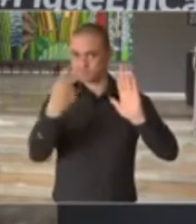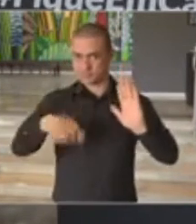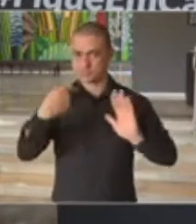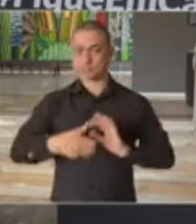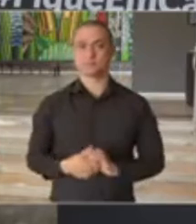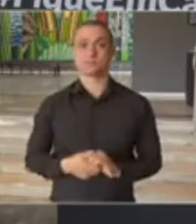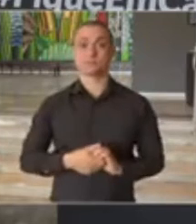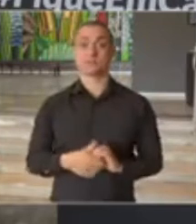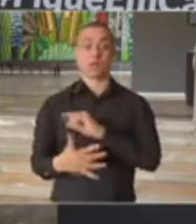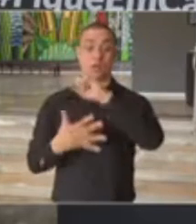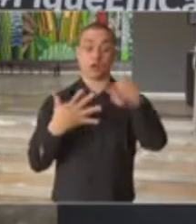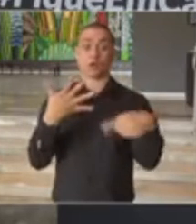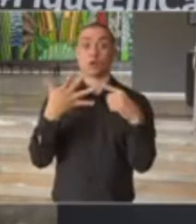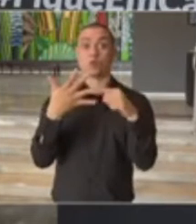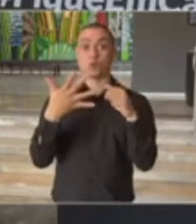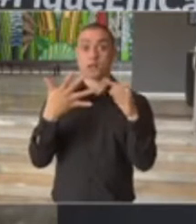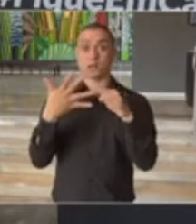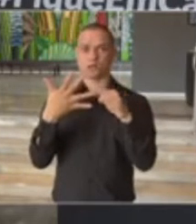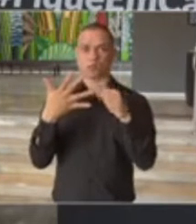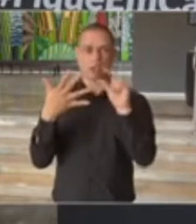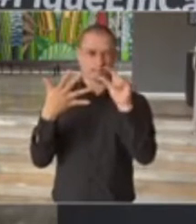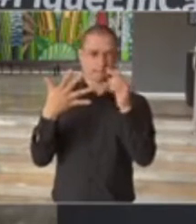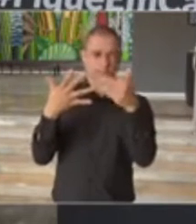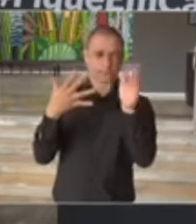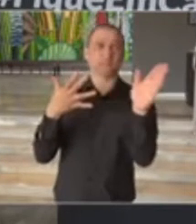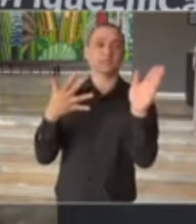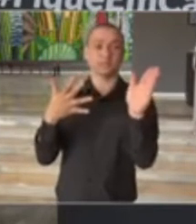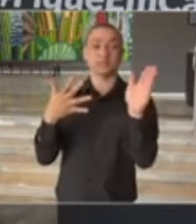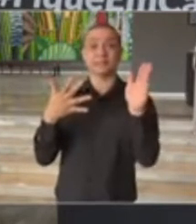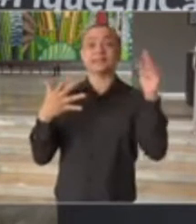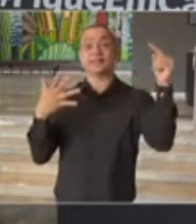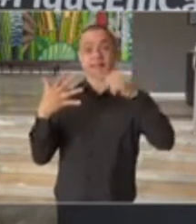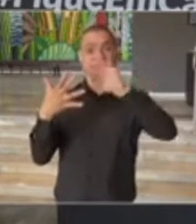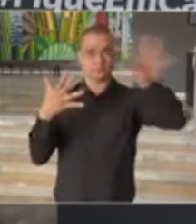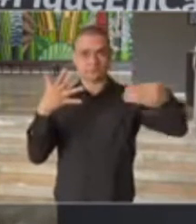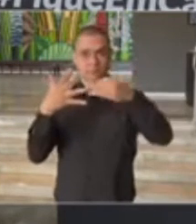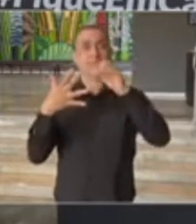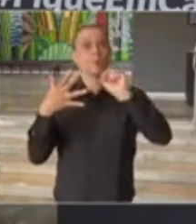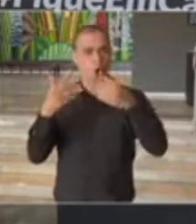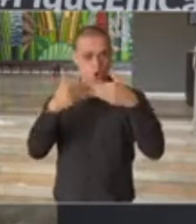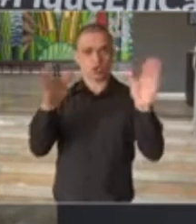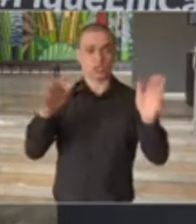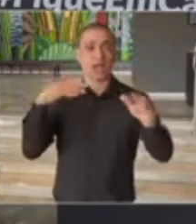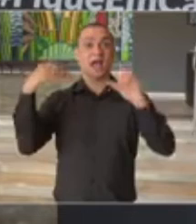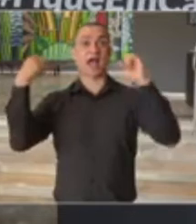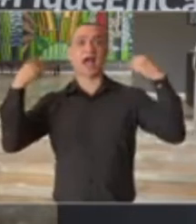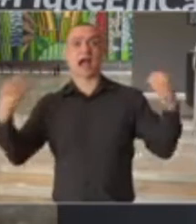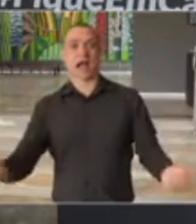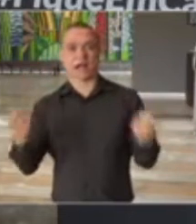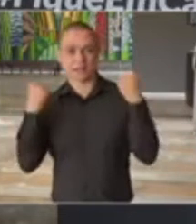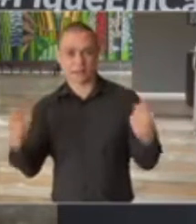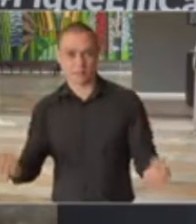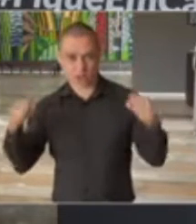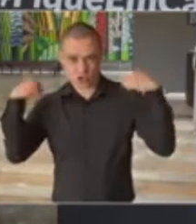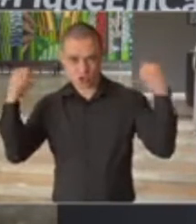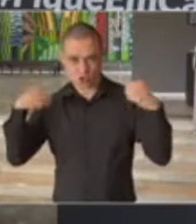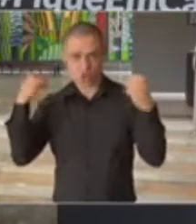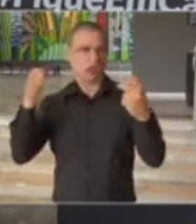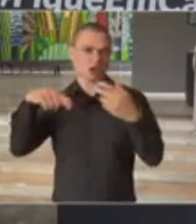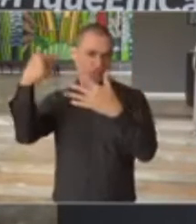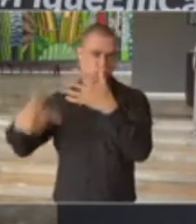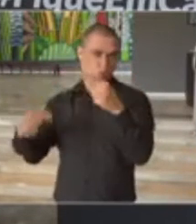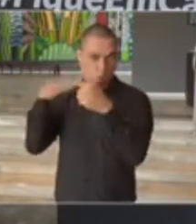Na fase 4, que a fase de abertura parcial, nós incluímos também o setor de academias e congêneres,